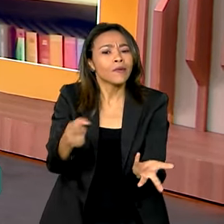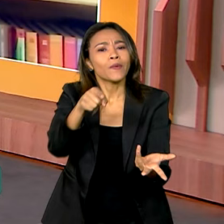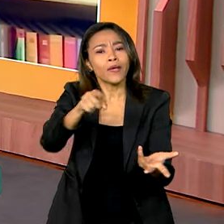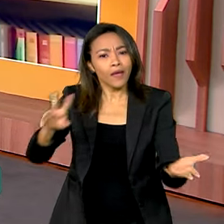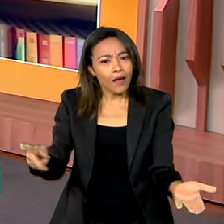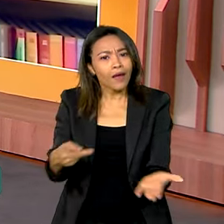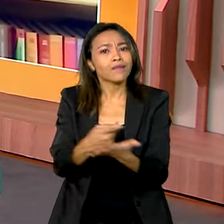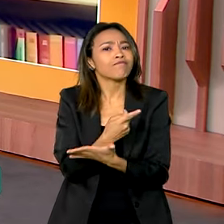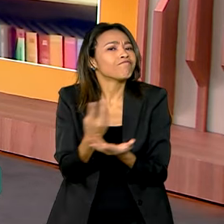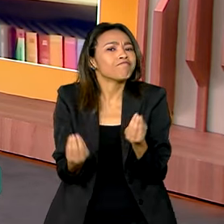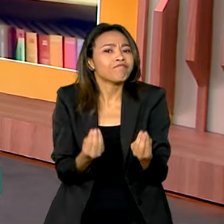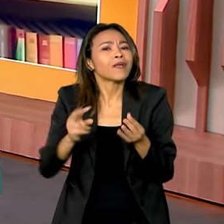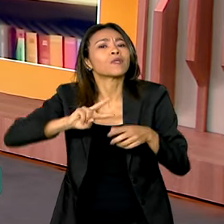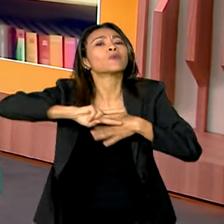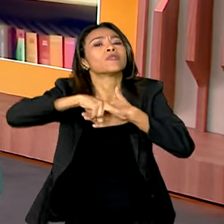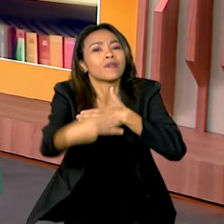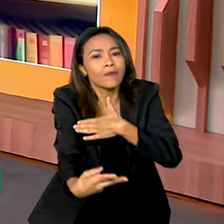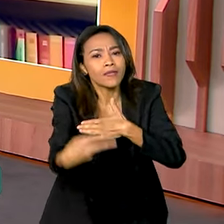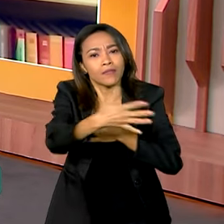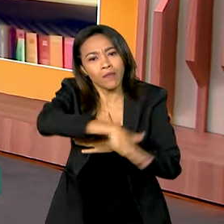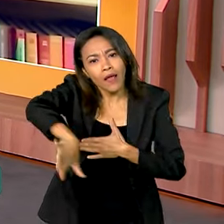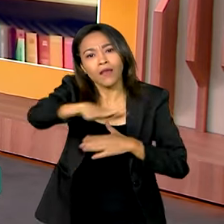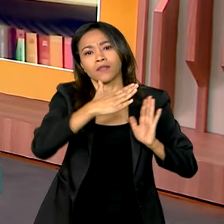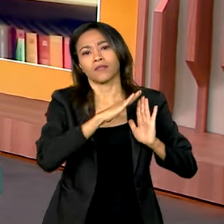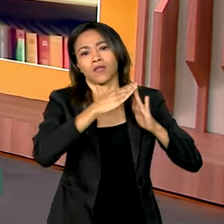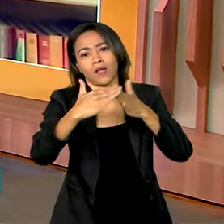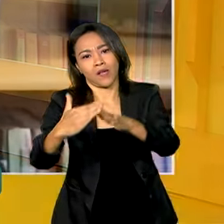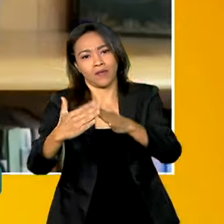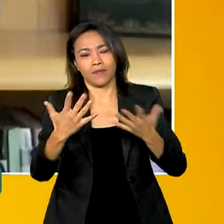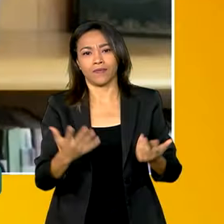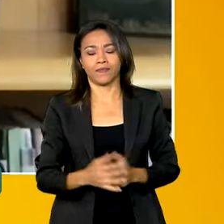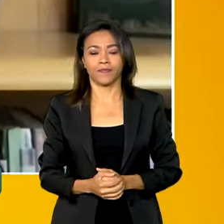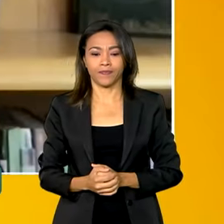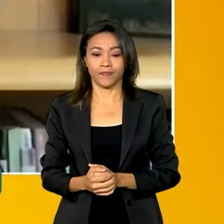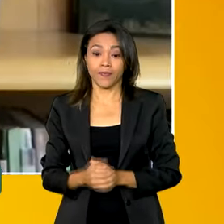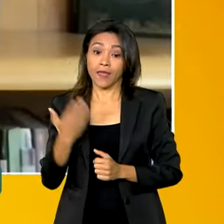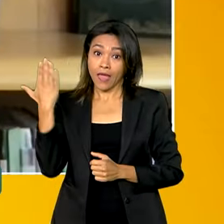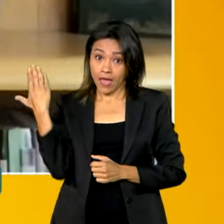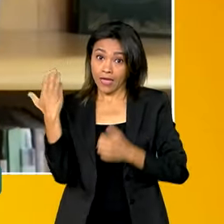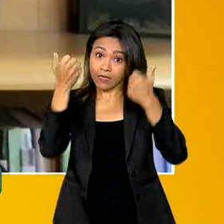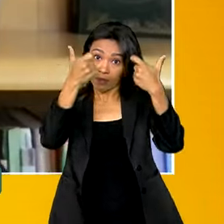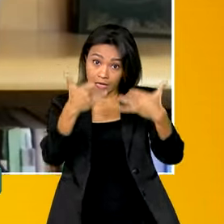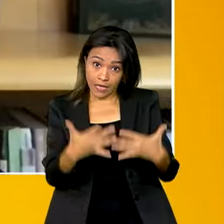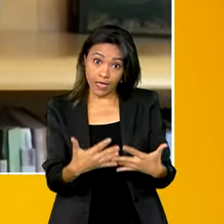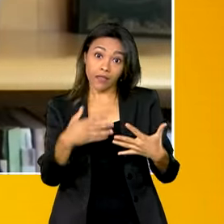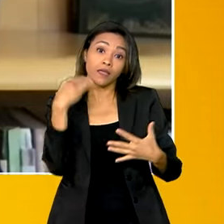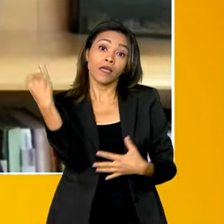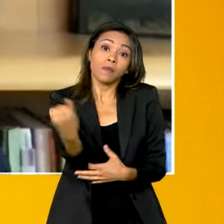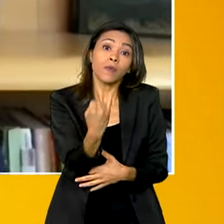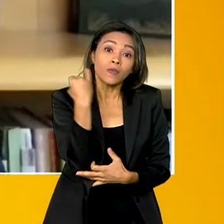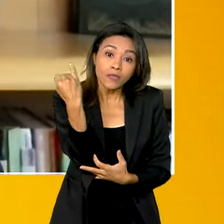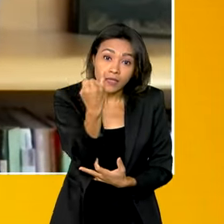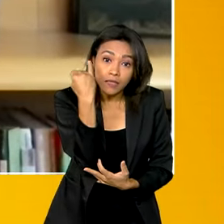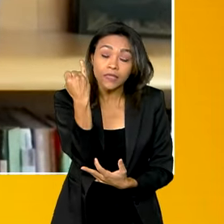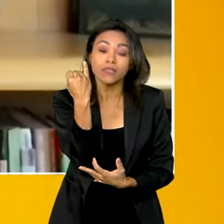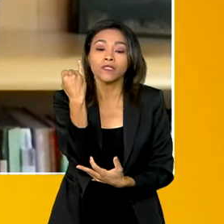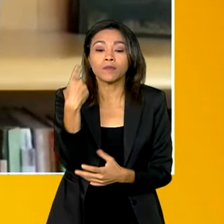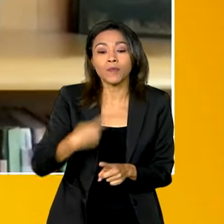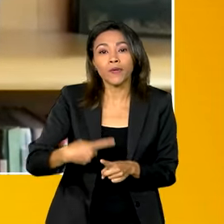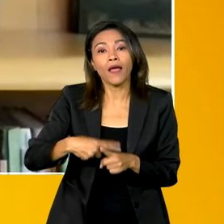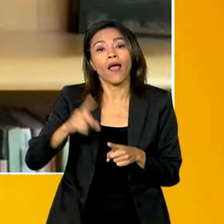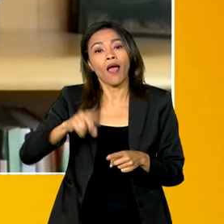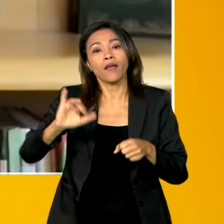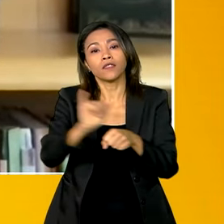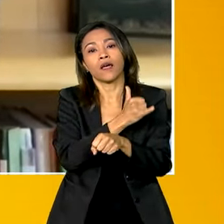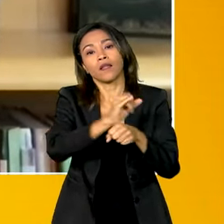nessas comunidades. Olha, os pontos de cultura têm importância muito grande, porque são ações que